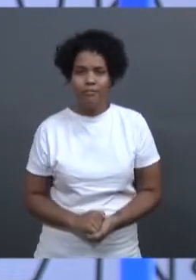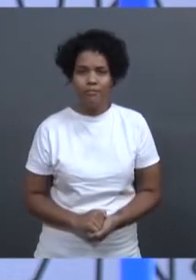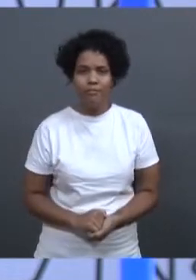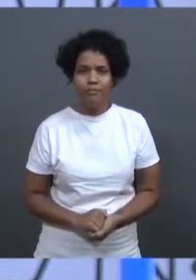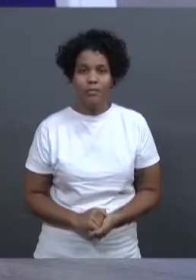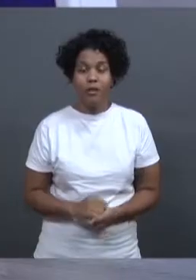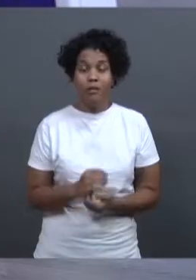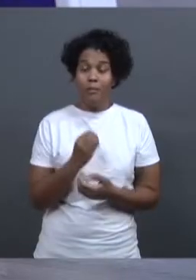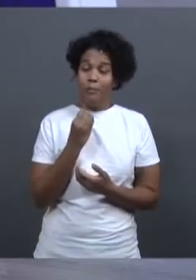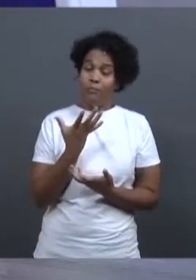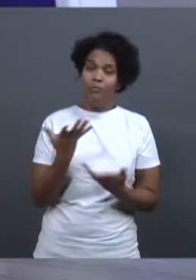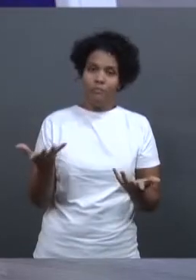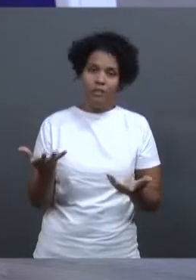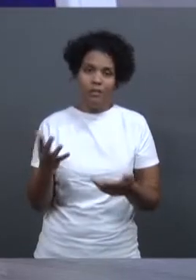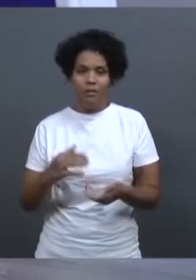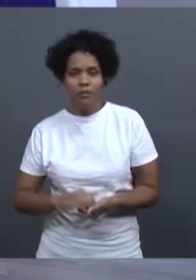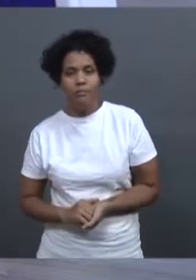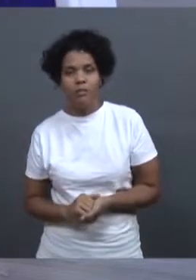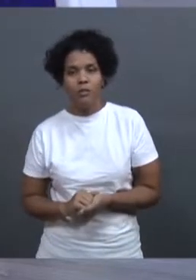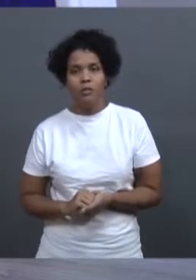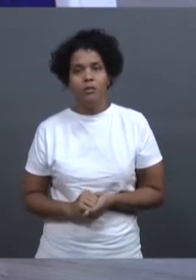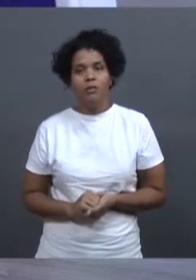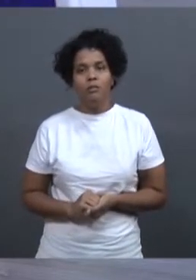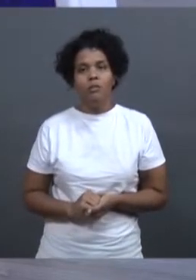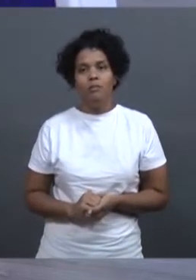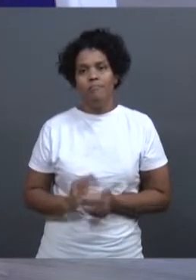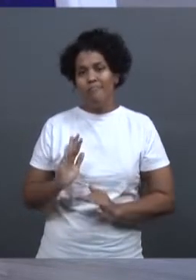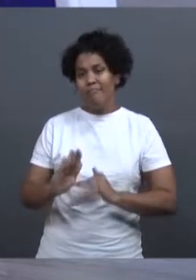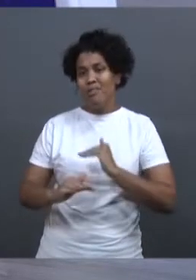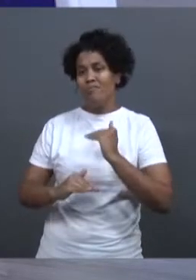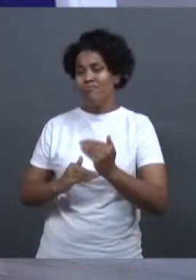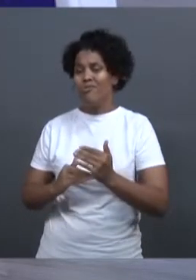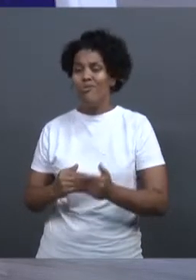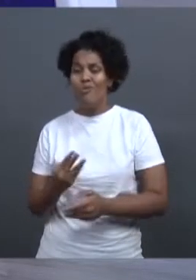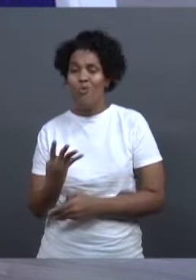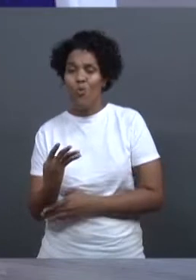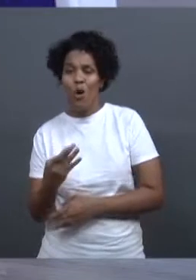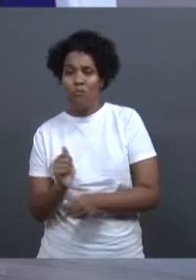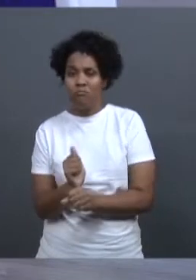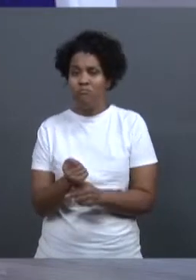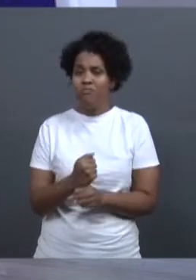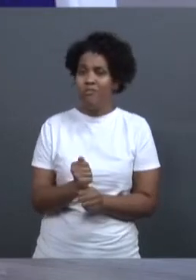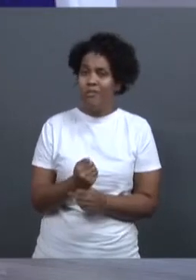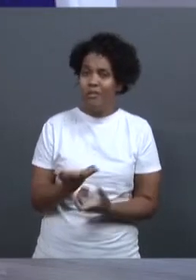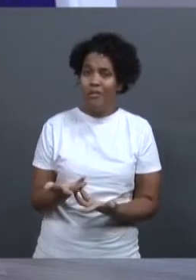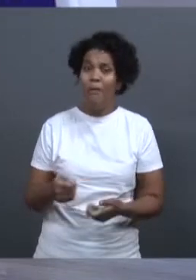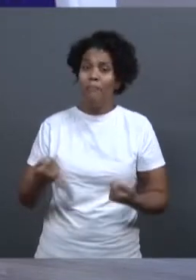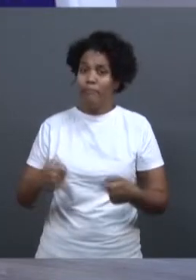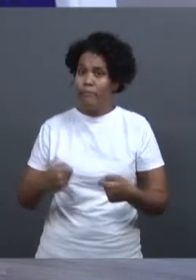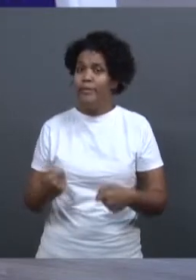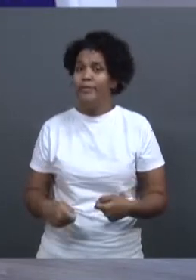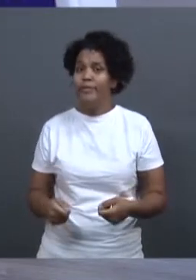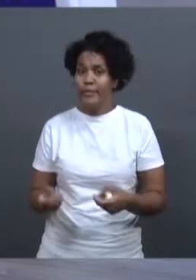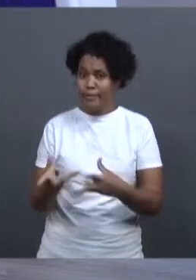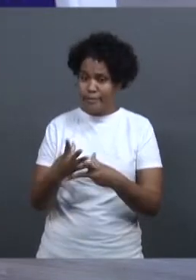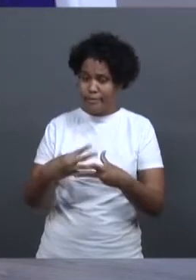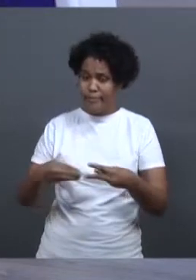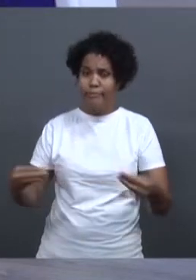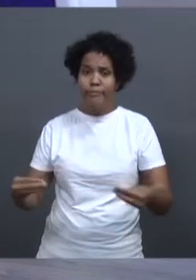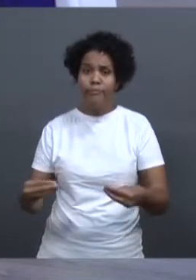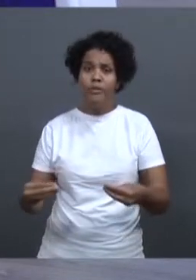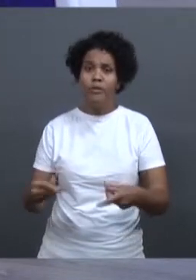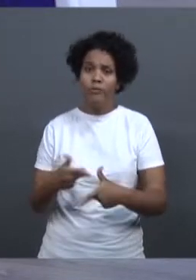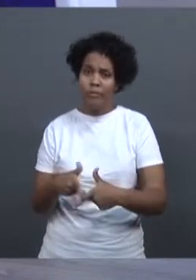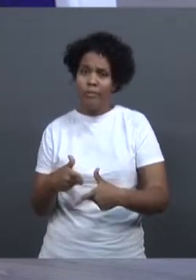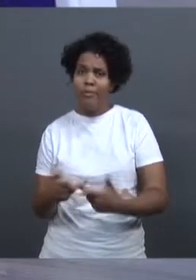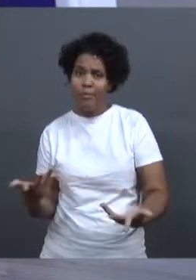Bom, e aí, agora, né, passados esses quatro anos, é possível dar uma... É preciso dar uma solução, né? Não pode